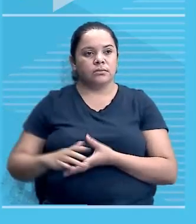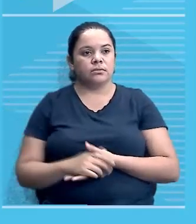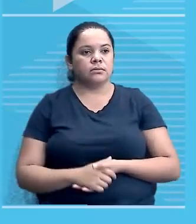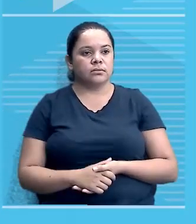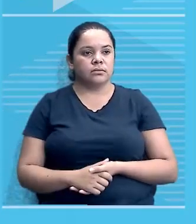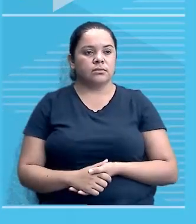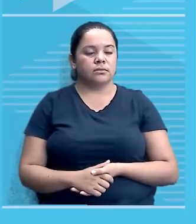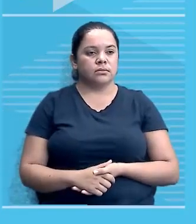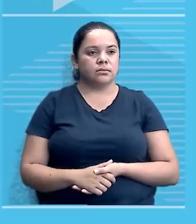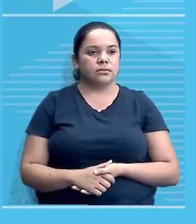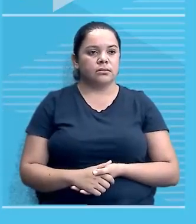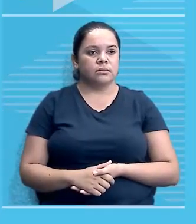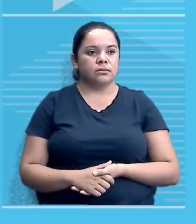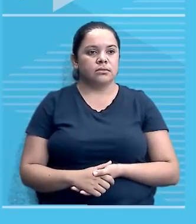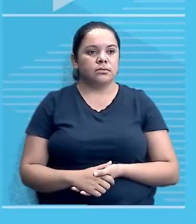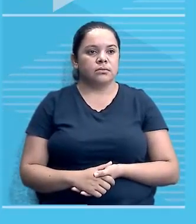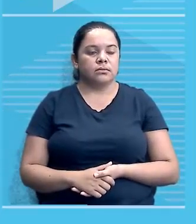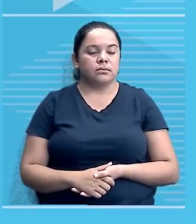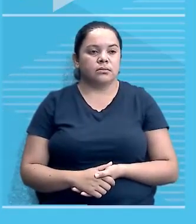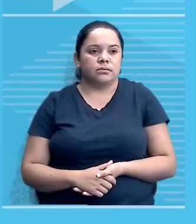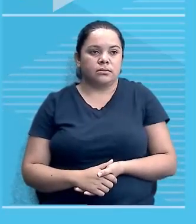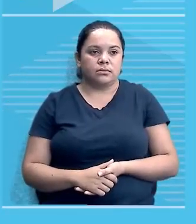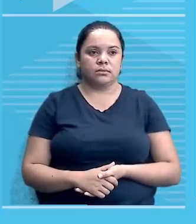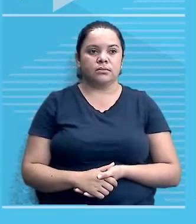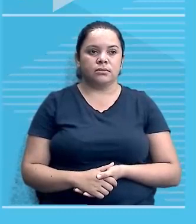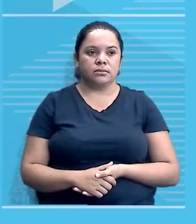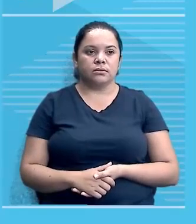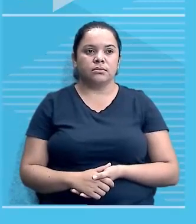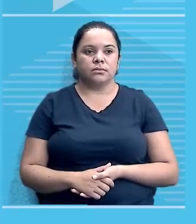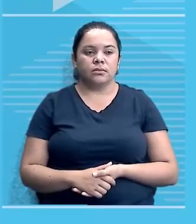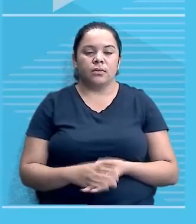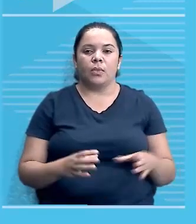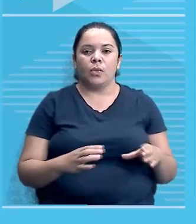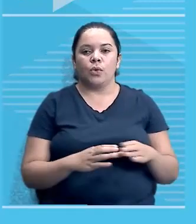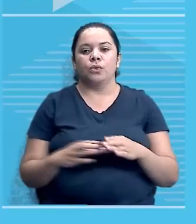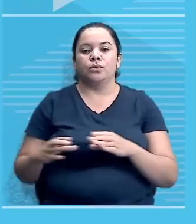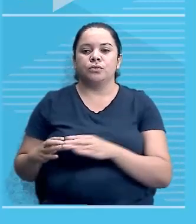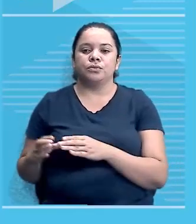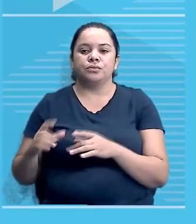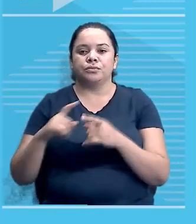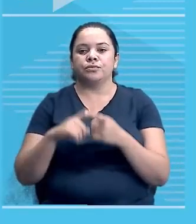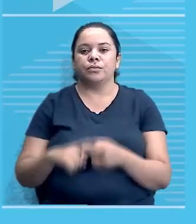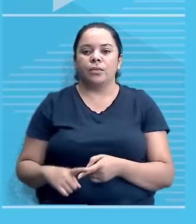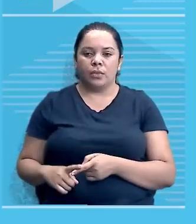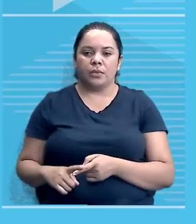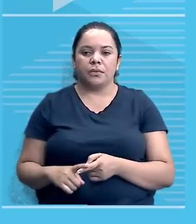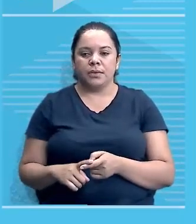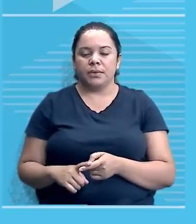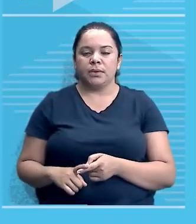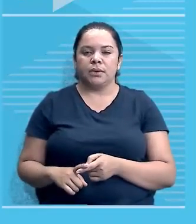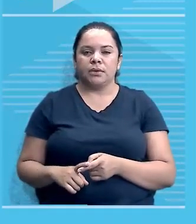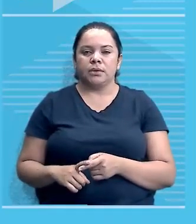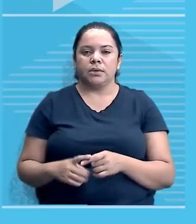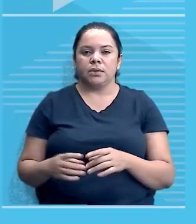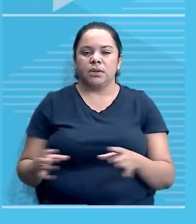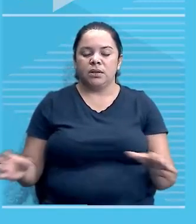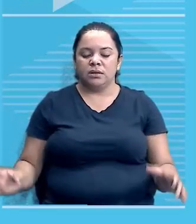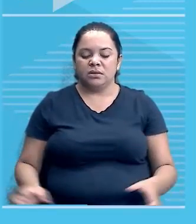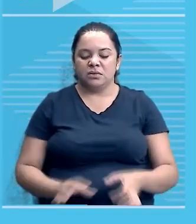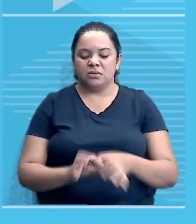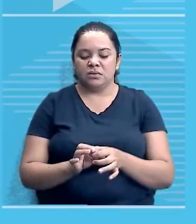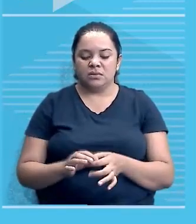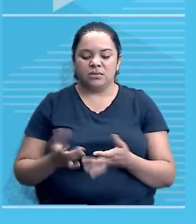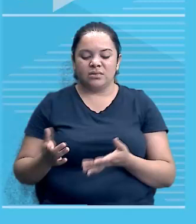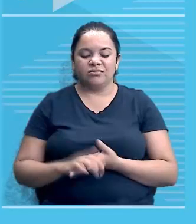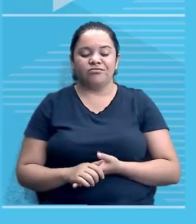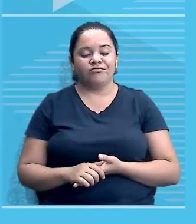Colocaram tribos rivais no mesmo território para acabar de se matar e foi uma confusão, foi uma loucura. Agora, está correto. Eu vou